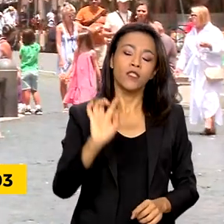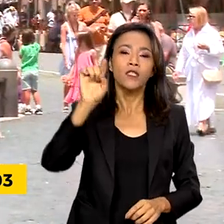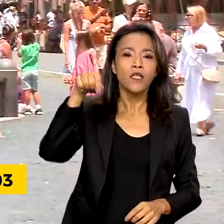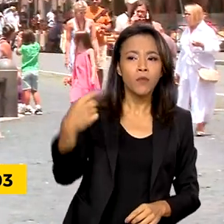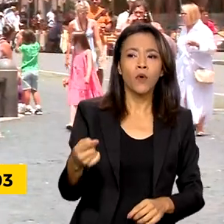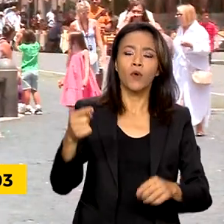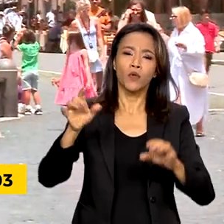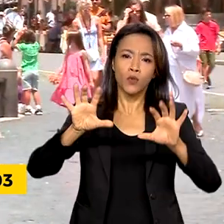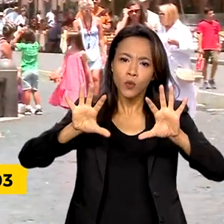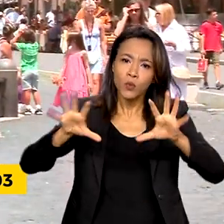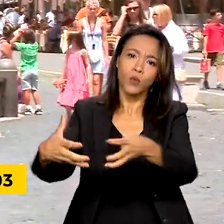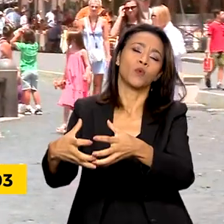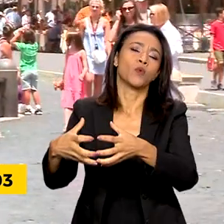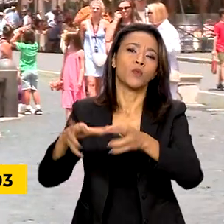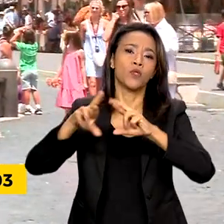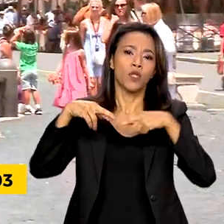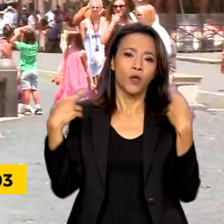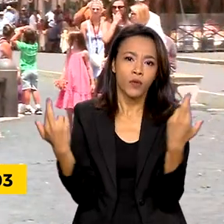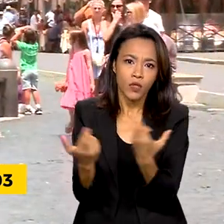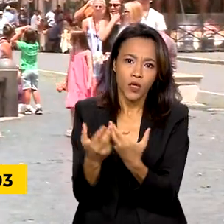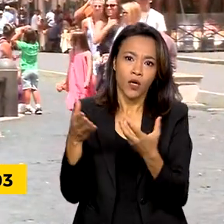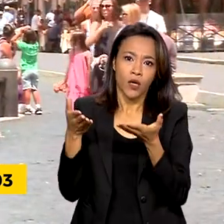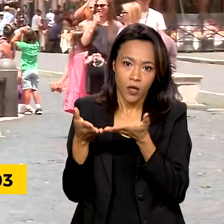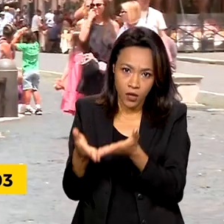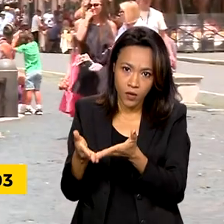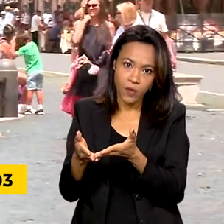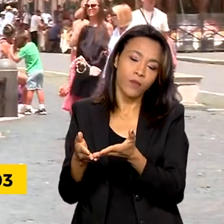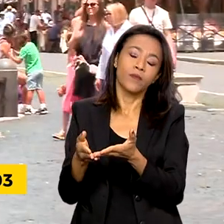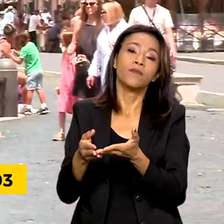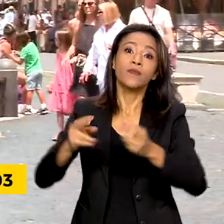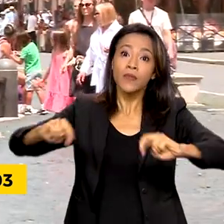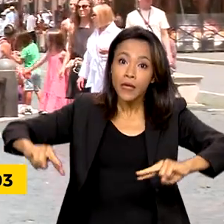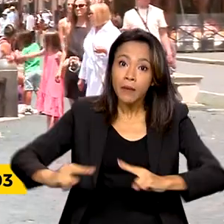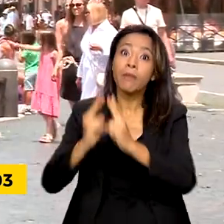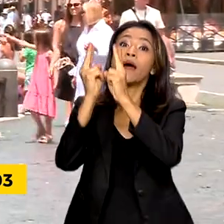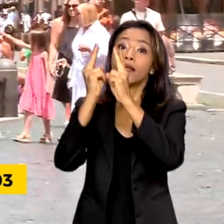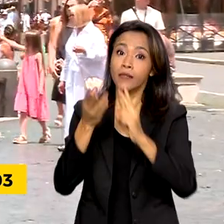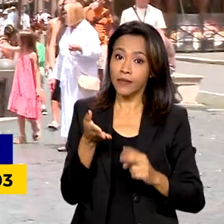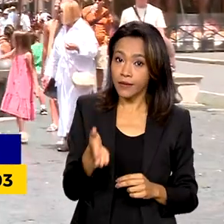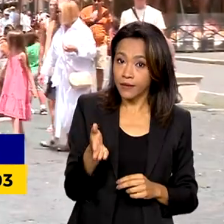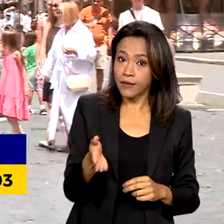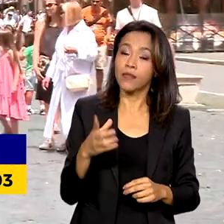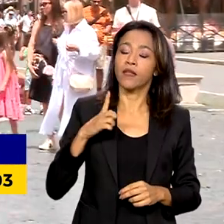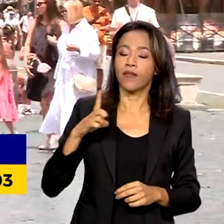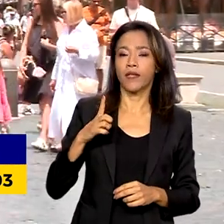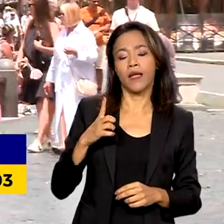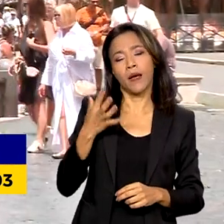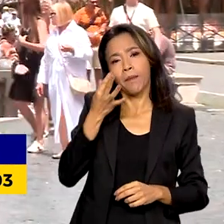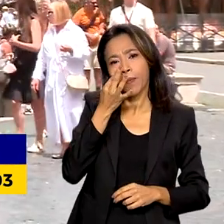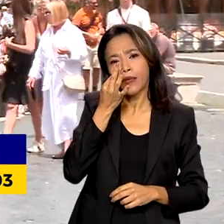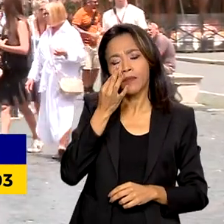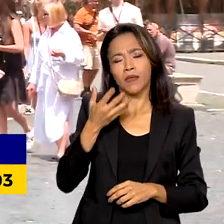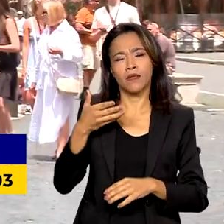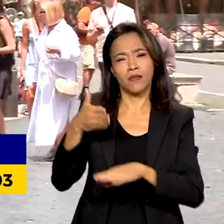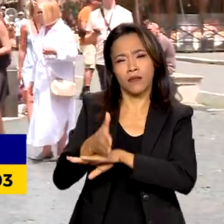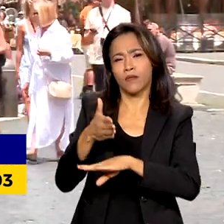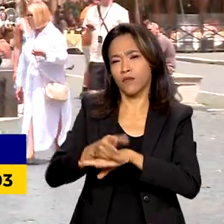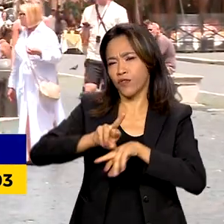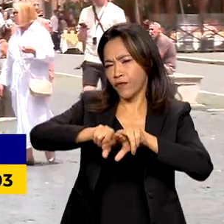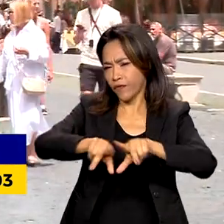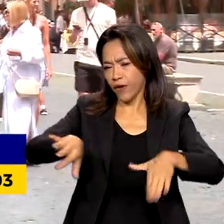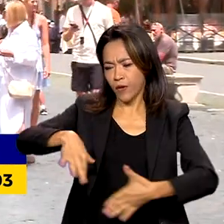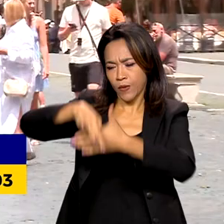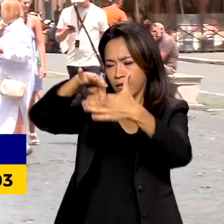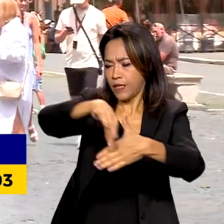Financeiro Global em Paris, que também vai contar com a participação de vários chefes de